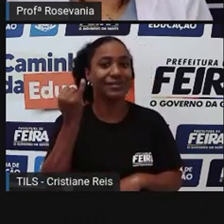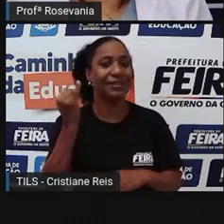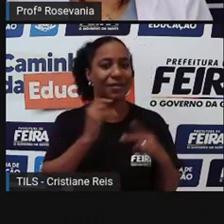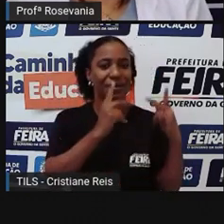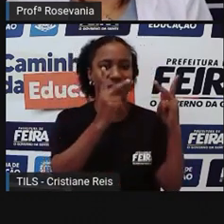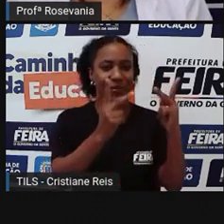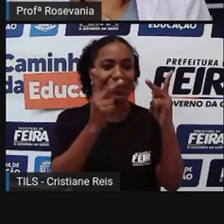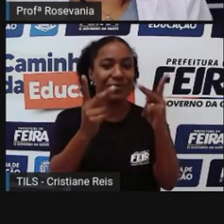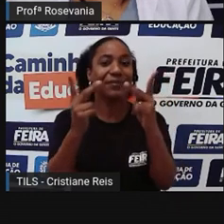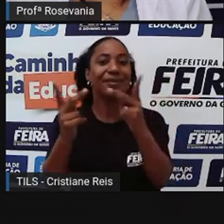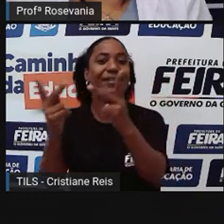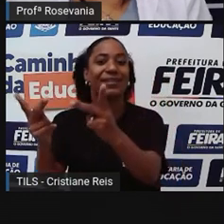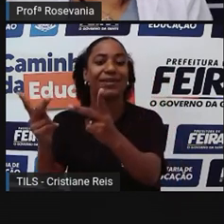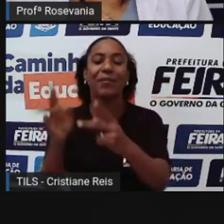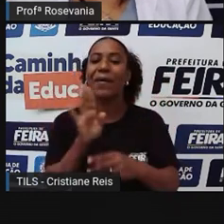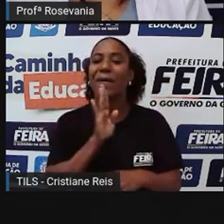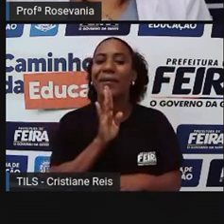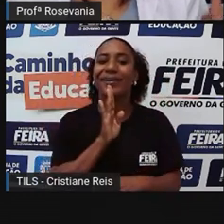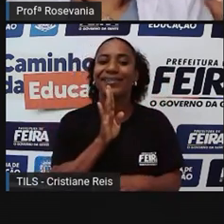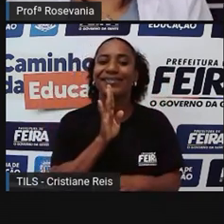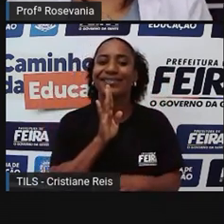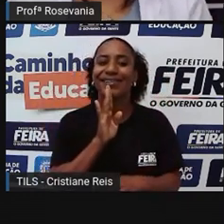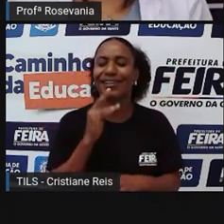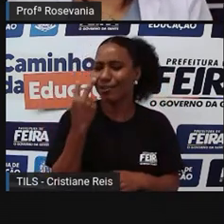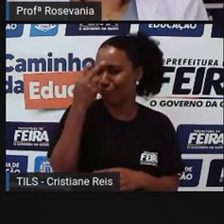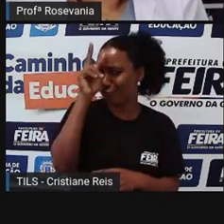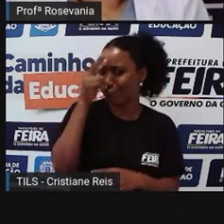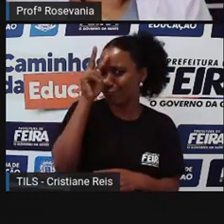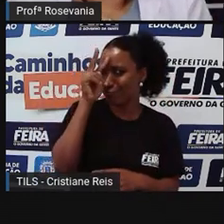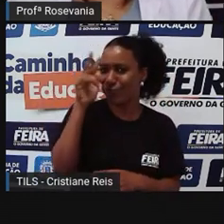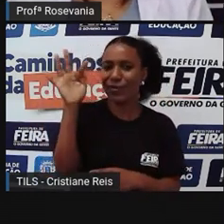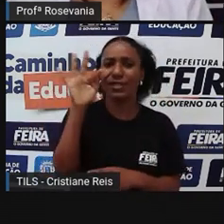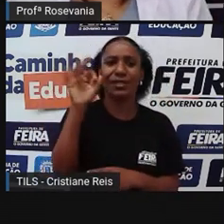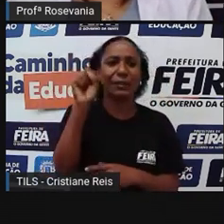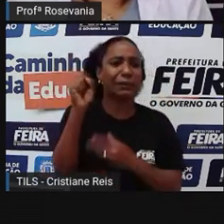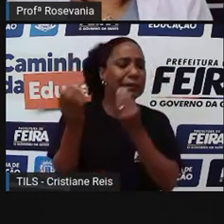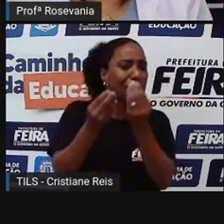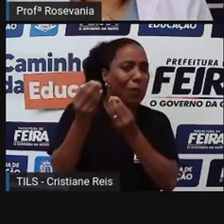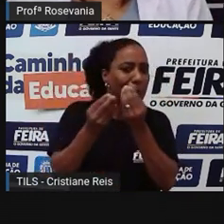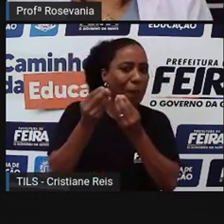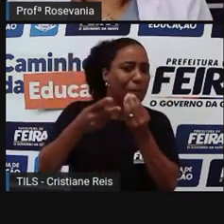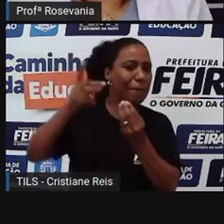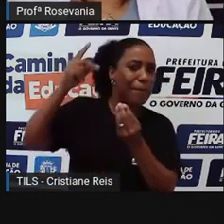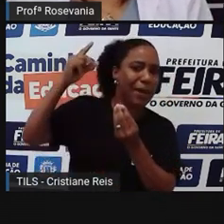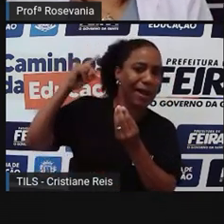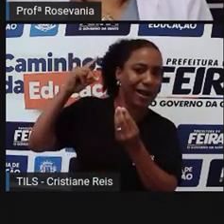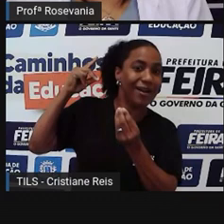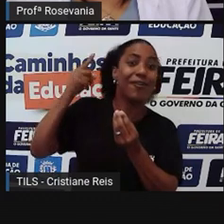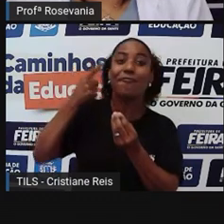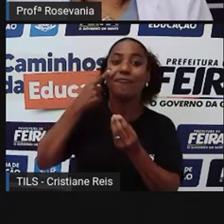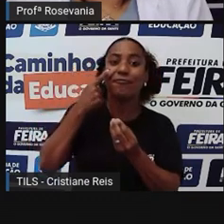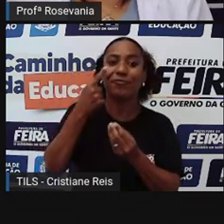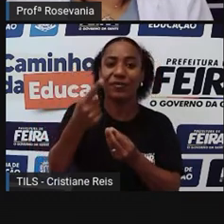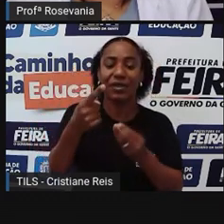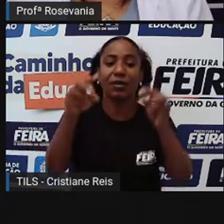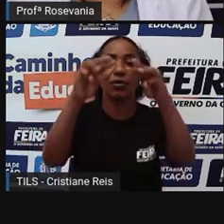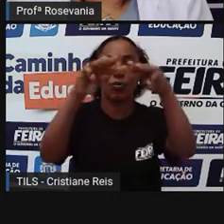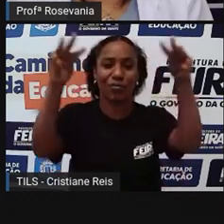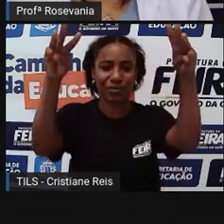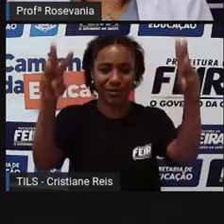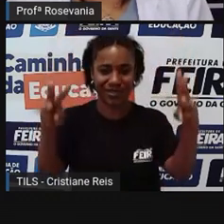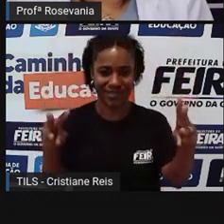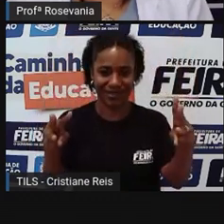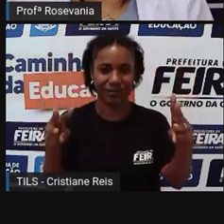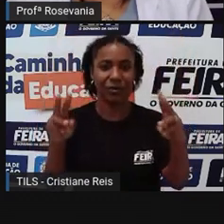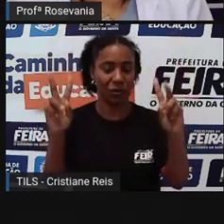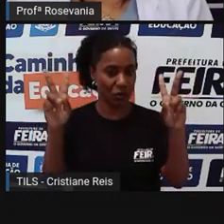um pouco da nossa história. É o Museu Casa do Sertão, que fica também, né, ali nas dependências da UEPES. É um museu localizado dentro do